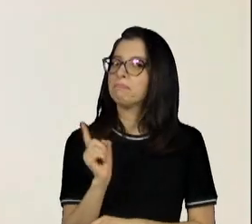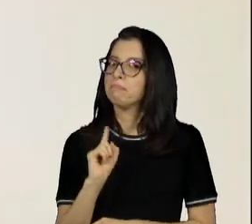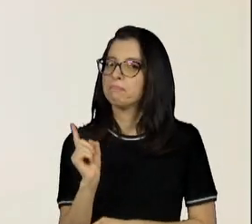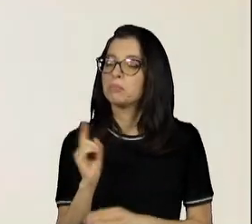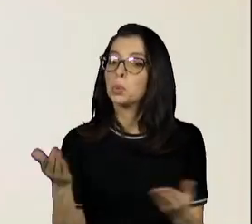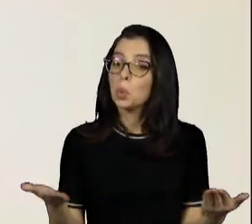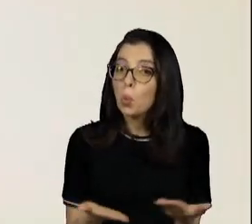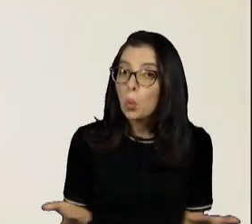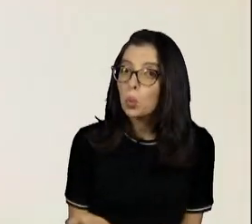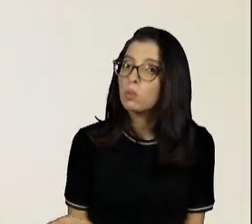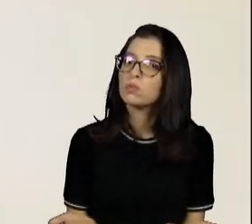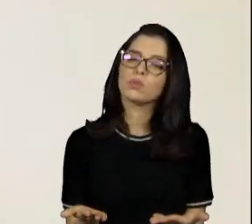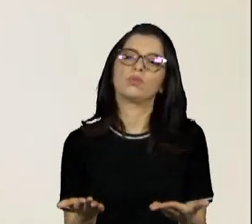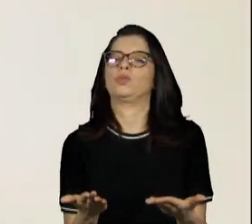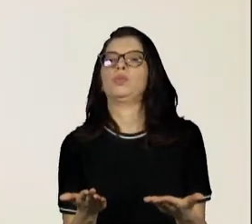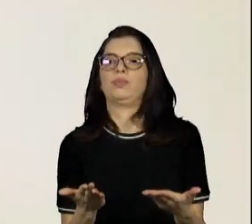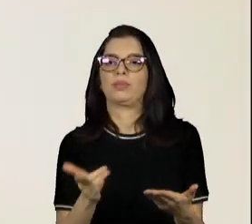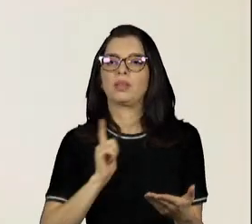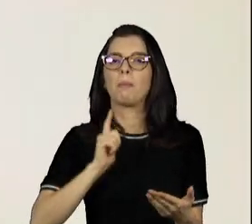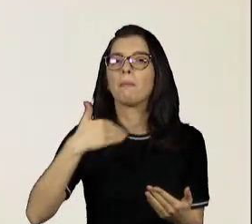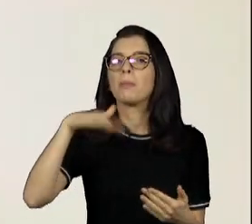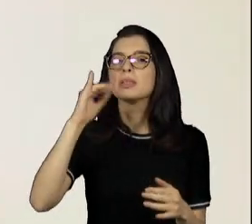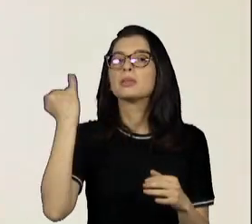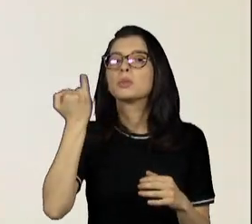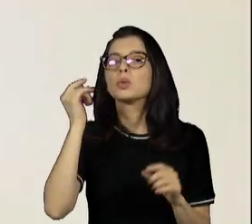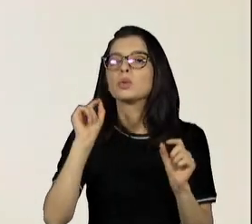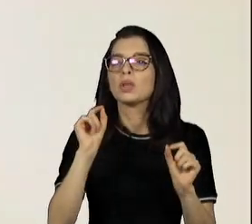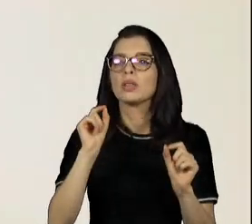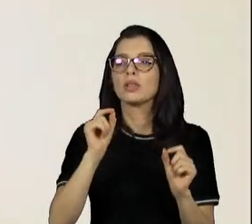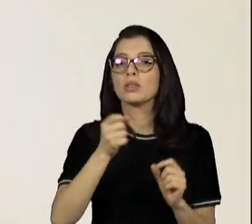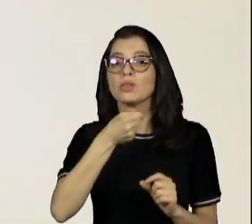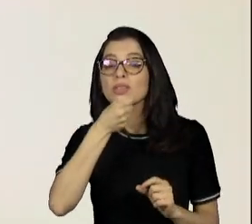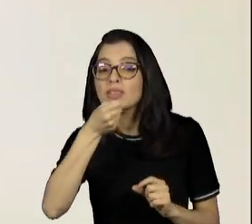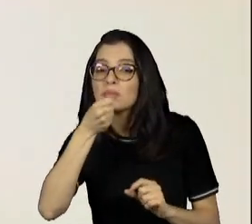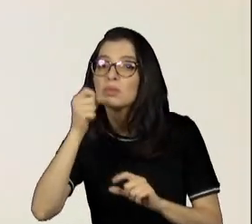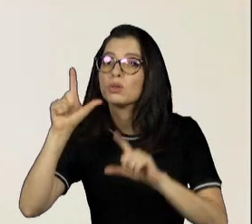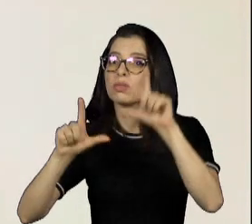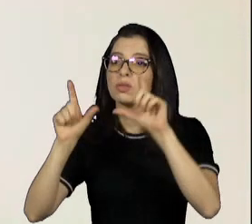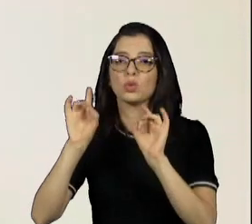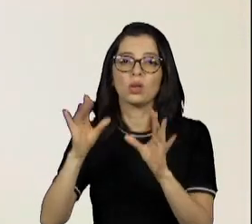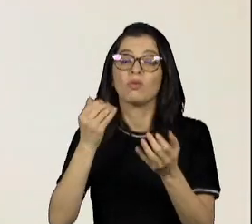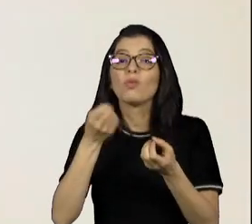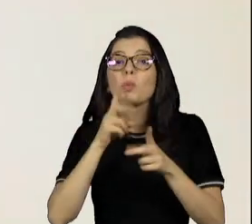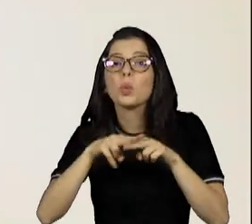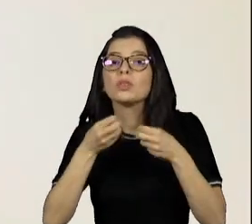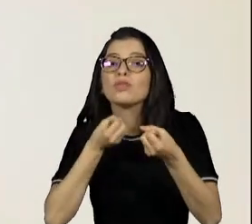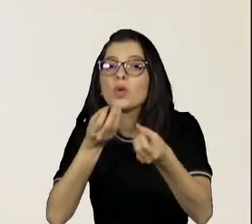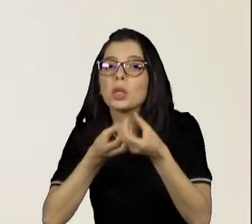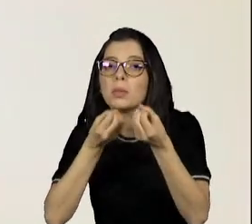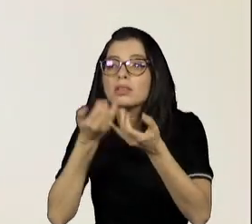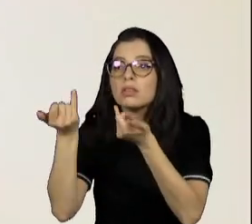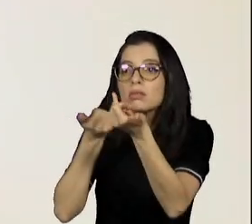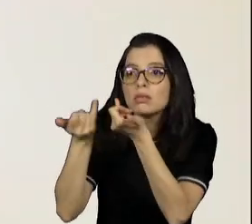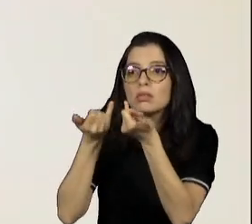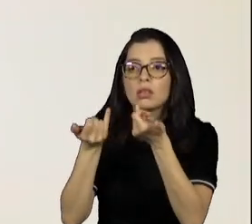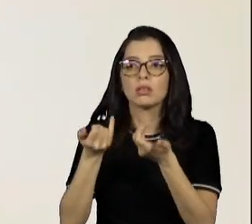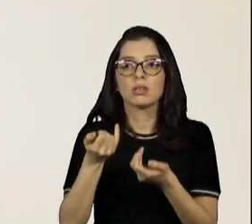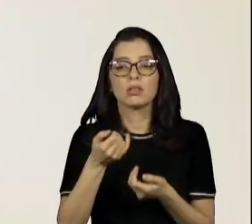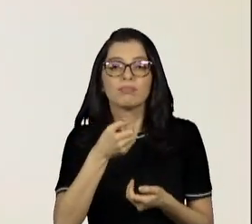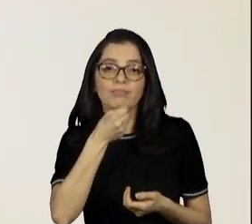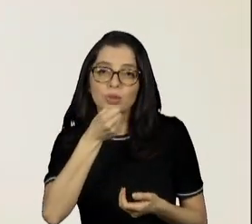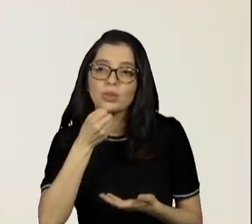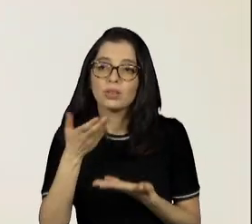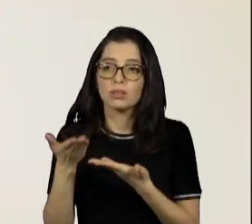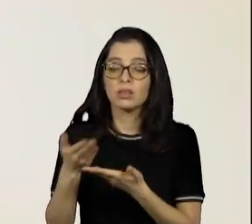gente dê mais importância à televisão pelo jornal, porque a gente precisa de informação. Mas que também se você não vê o jornal das oito, das